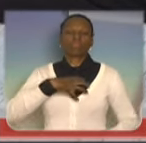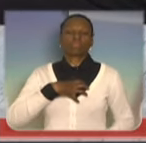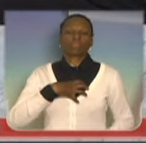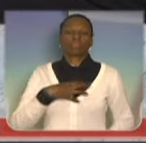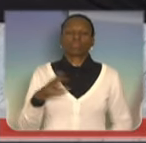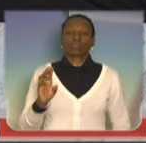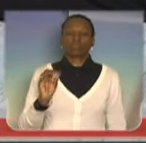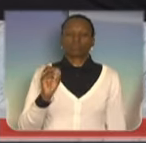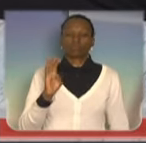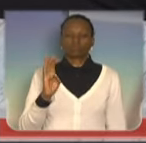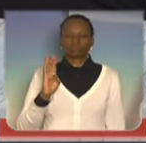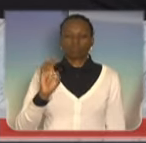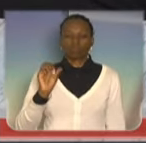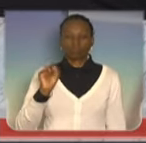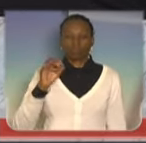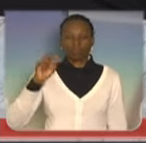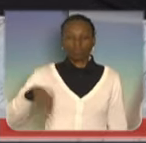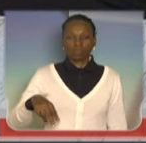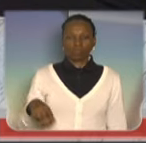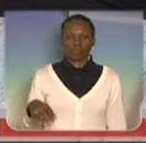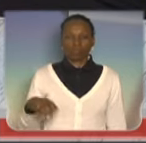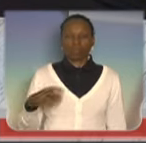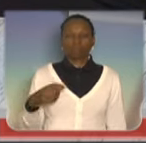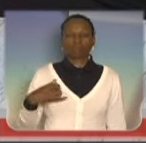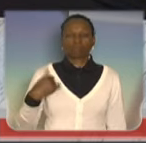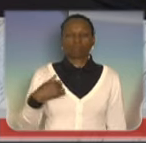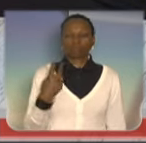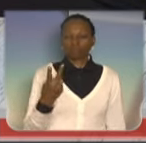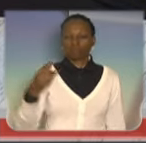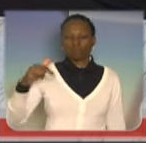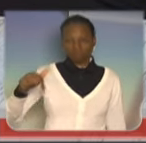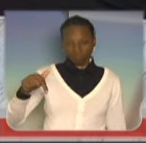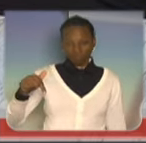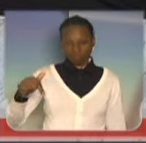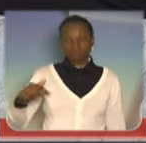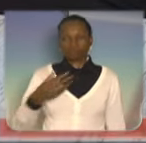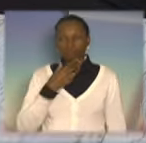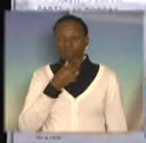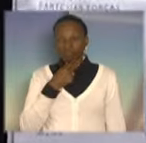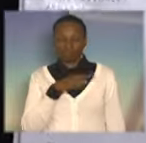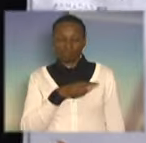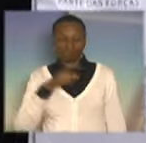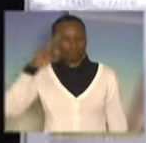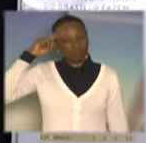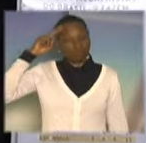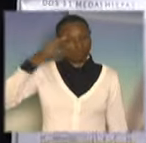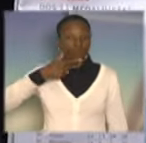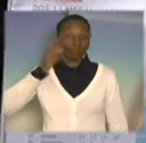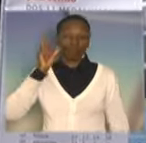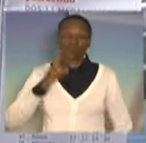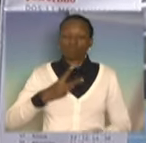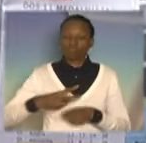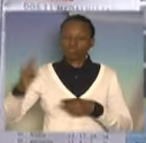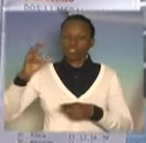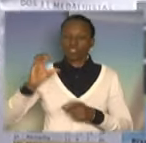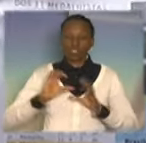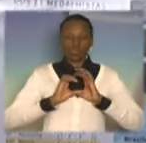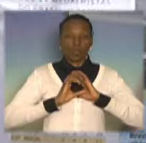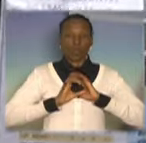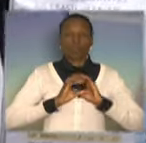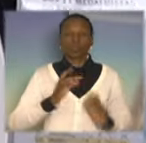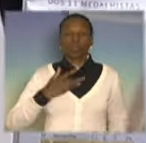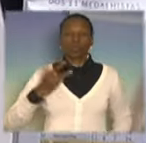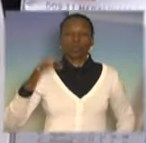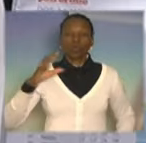27 anos. Queria lembrar a todos aqui que o baiano Robson Conceição, ontem campeão de medalha de ouro no boxe,